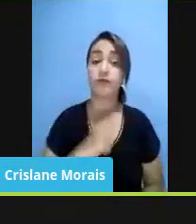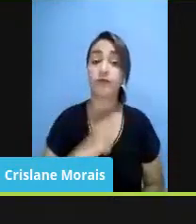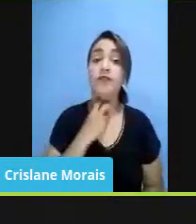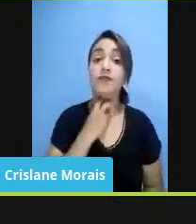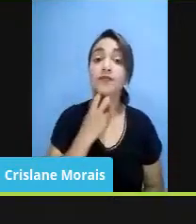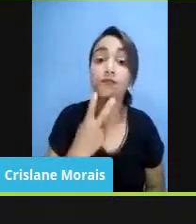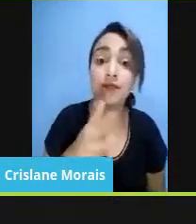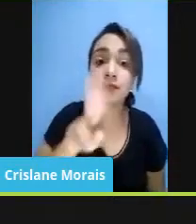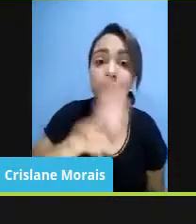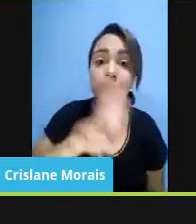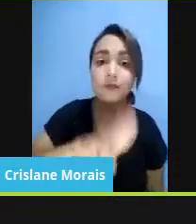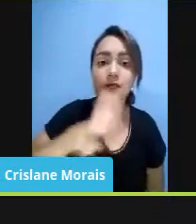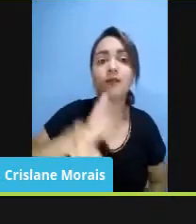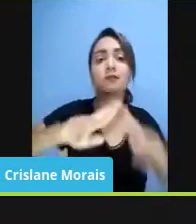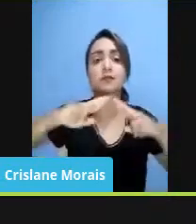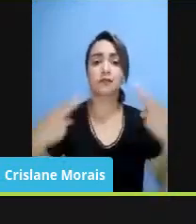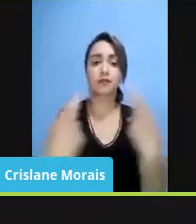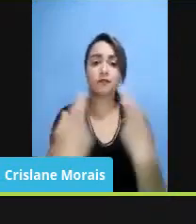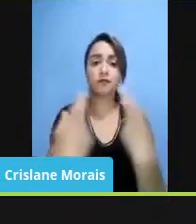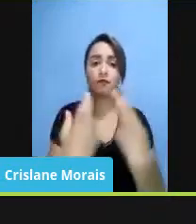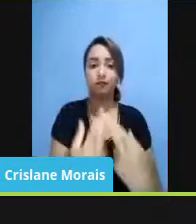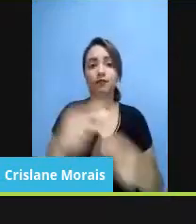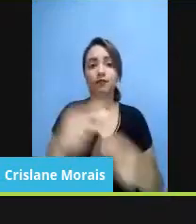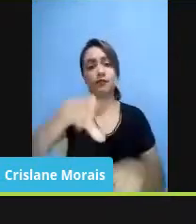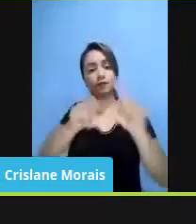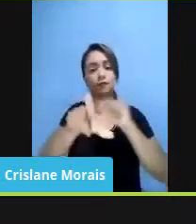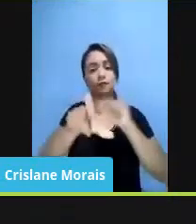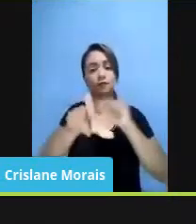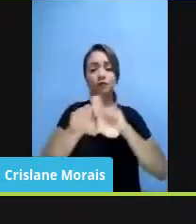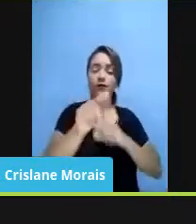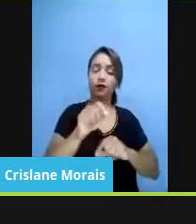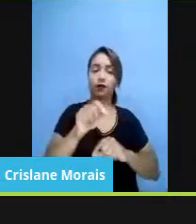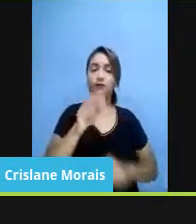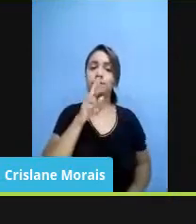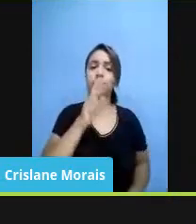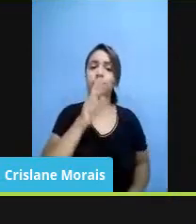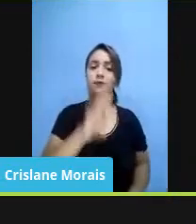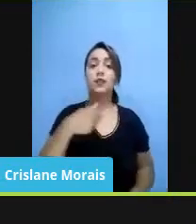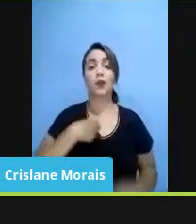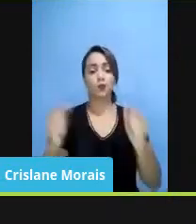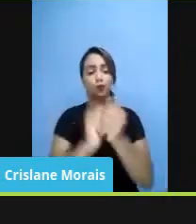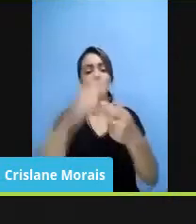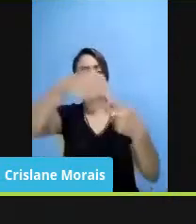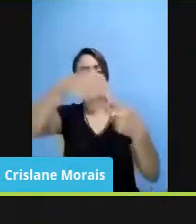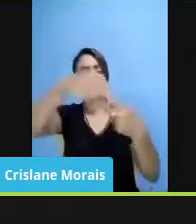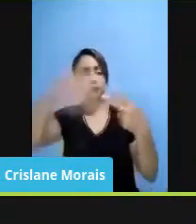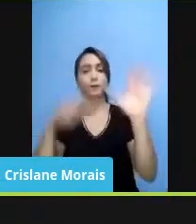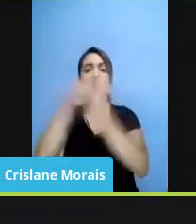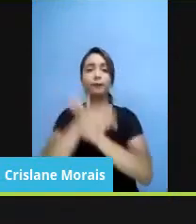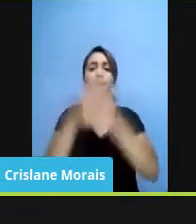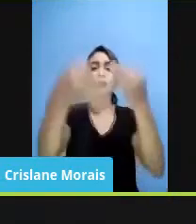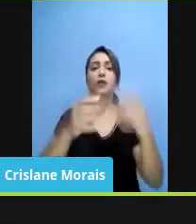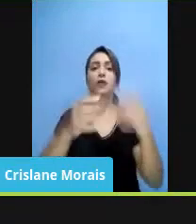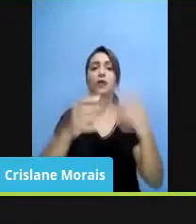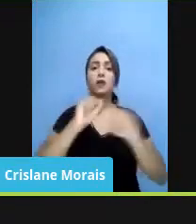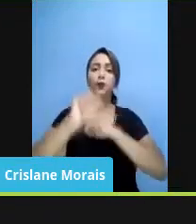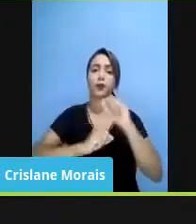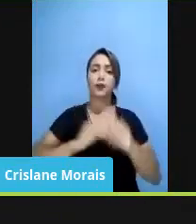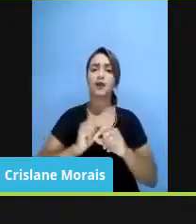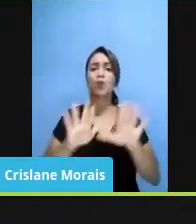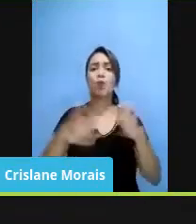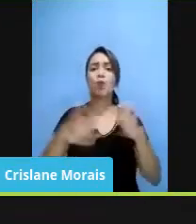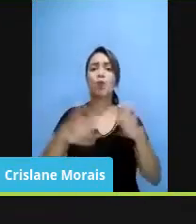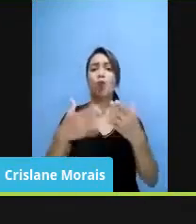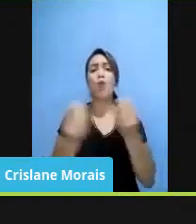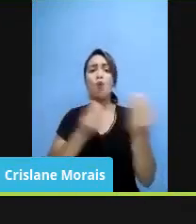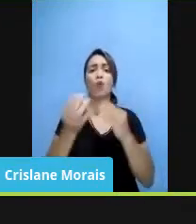reuniões em que essas decisões estão sendo tomadas. E aí, eu junto essas perguntas para dizer o seguinte. Que outros mecanismos